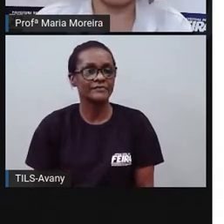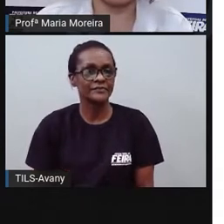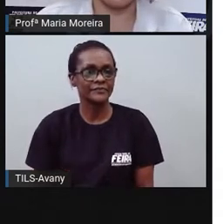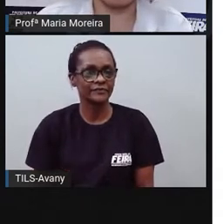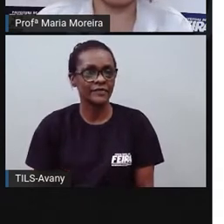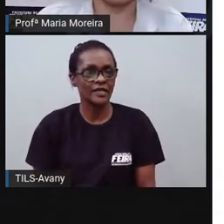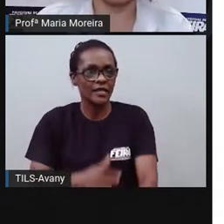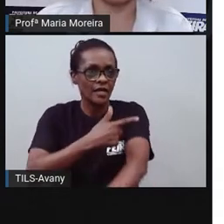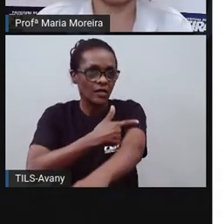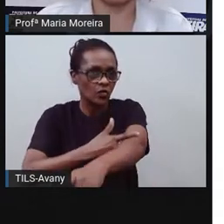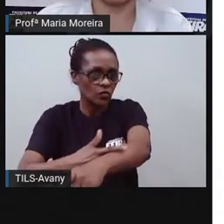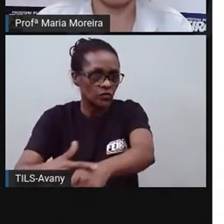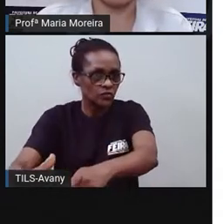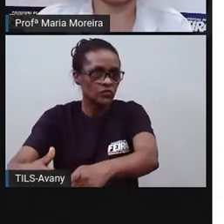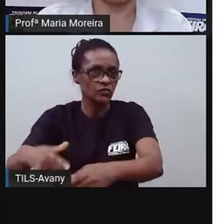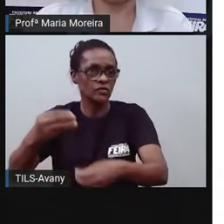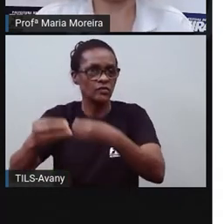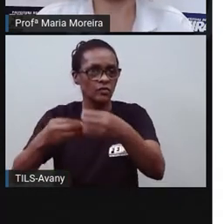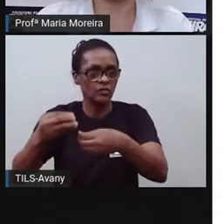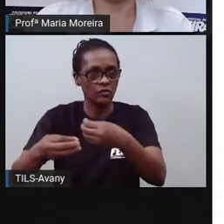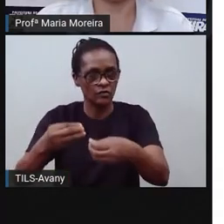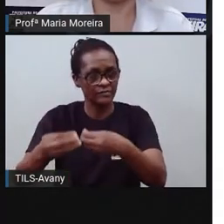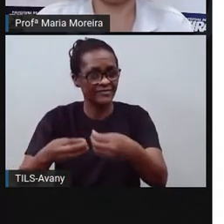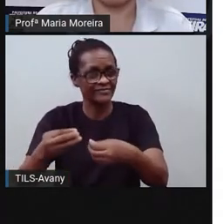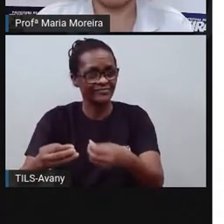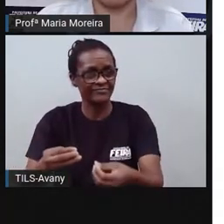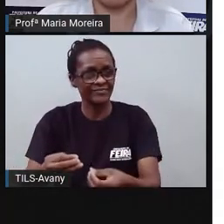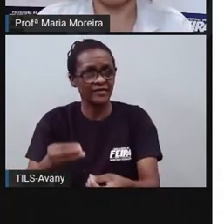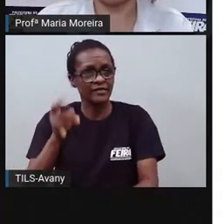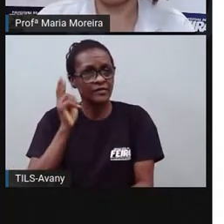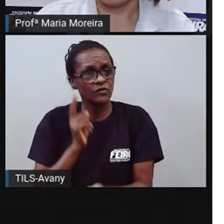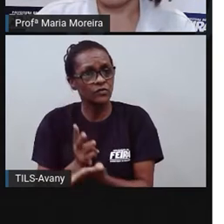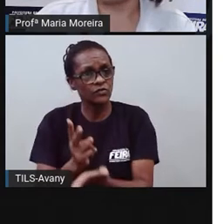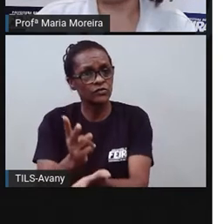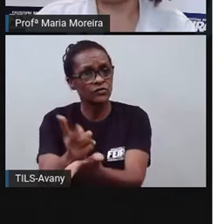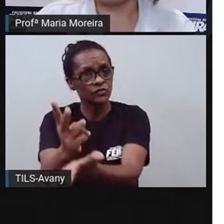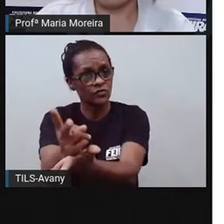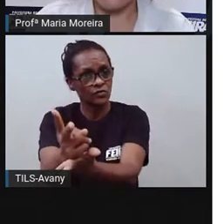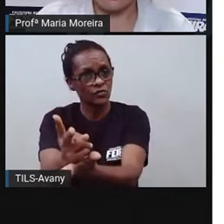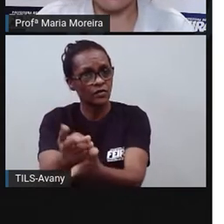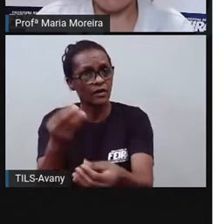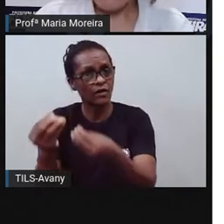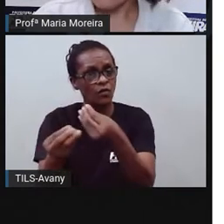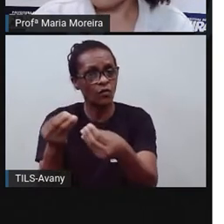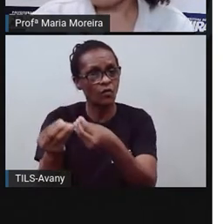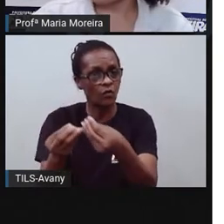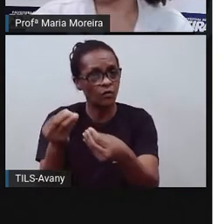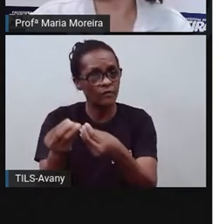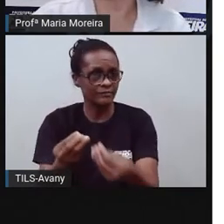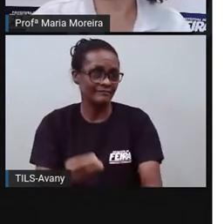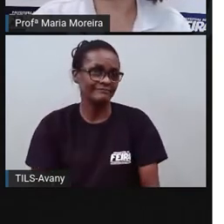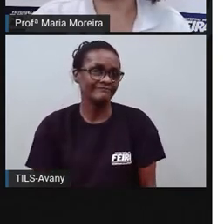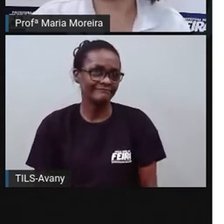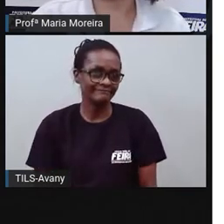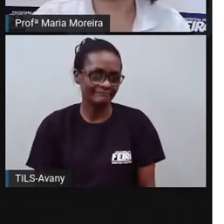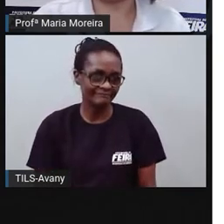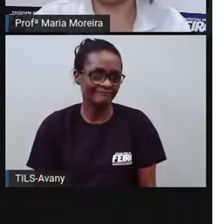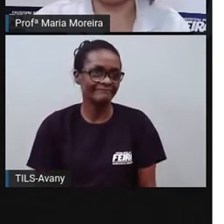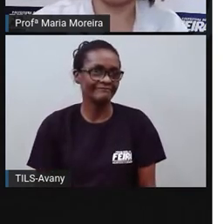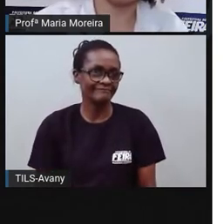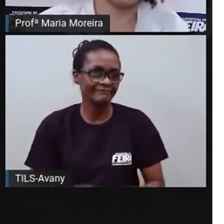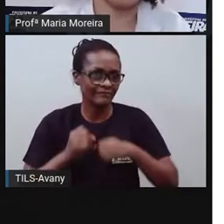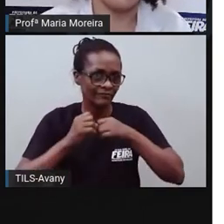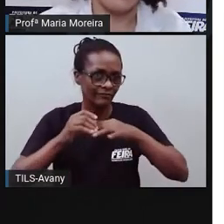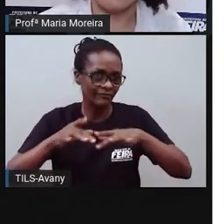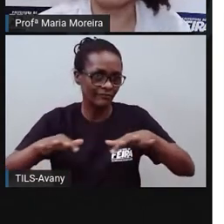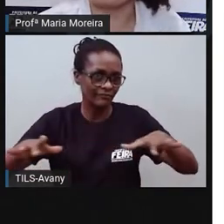práticas e representações culturais sobrevivessem. Olha, a origem distinta. Lembram da aula que a Pró Maria disse pra